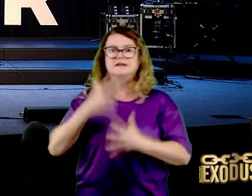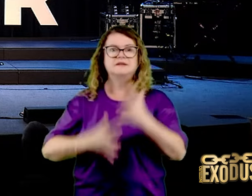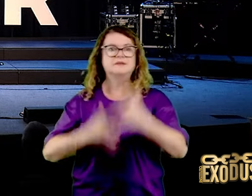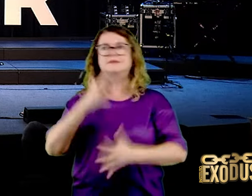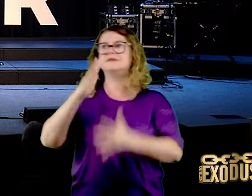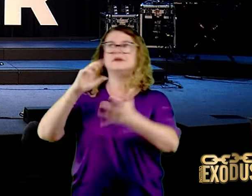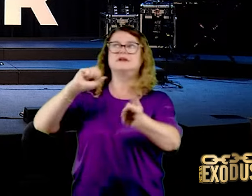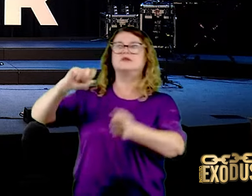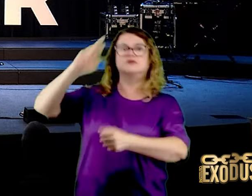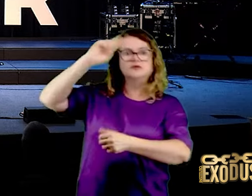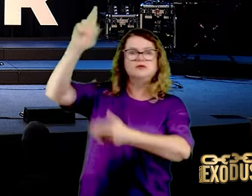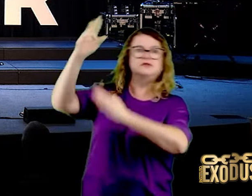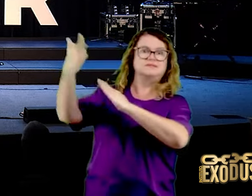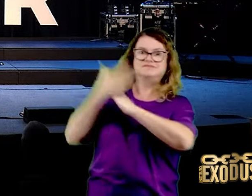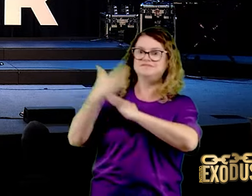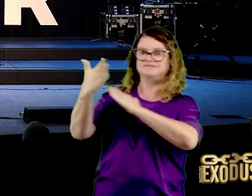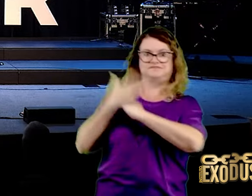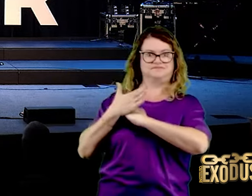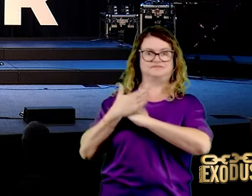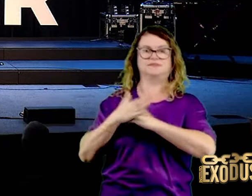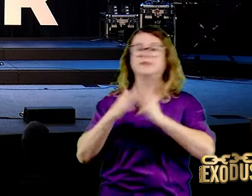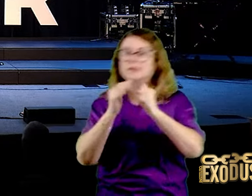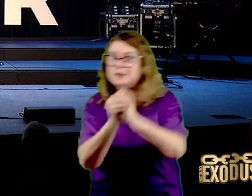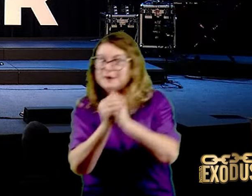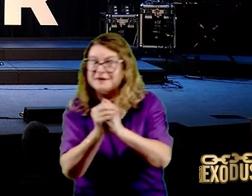agir. Posso ouvir um amém? Pelo amor de Deus.